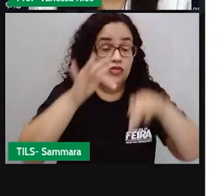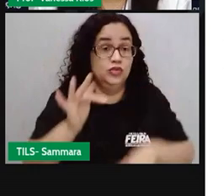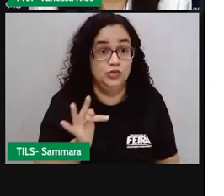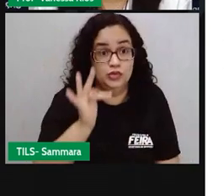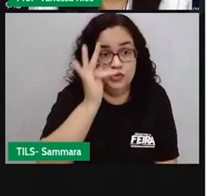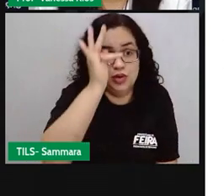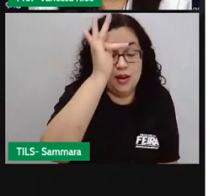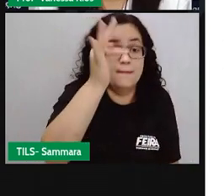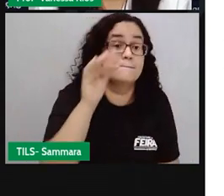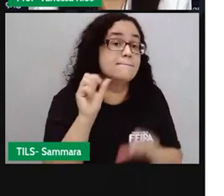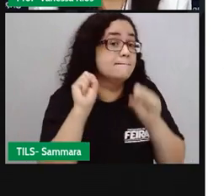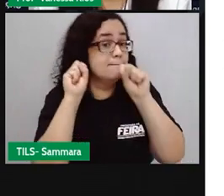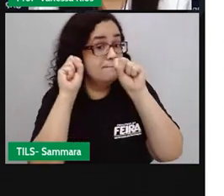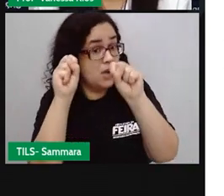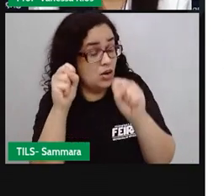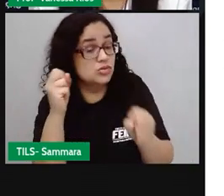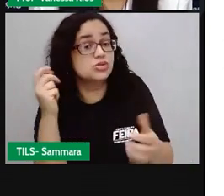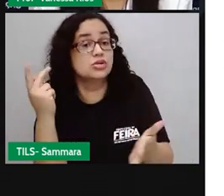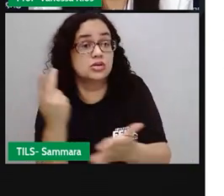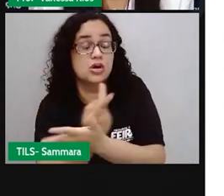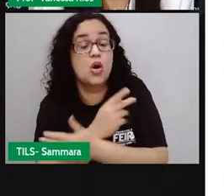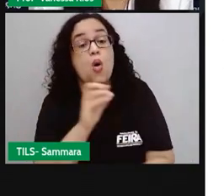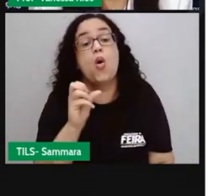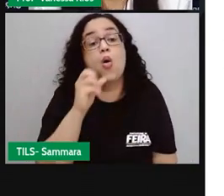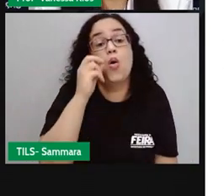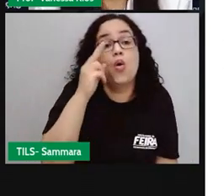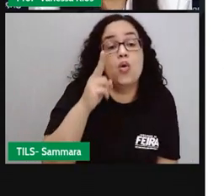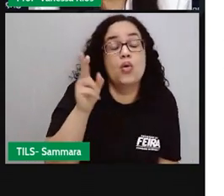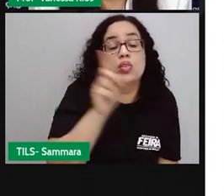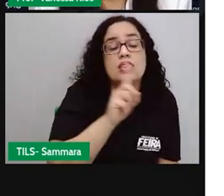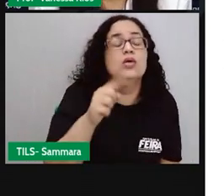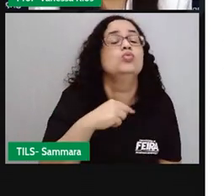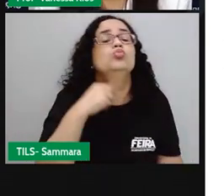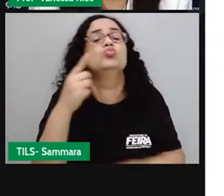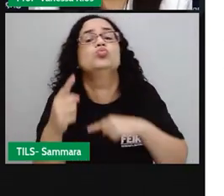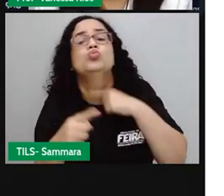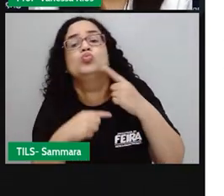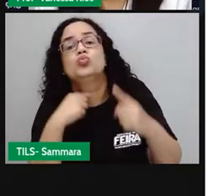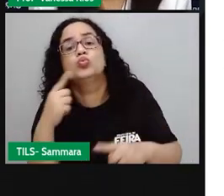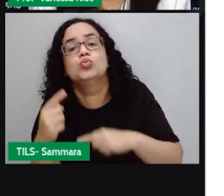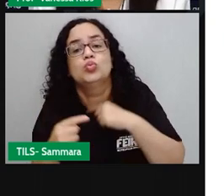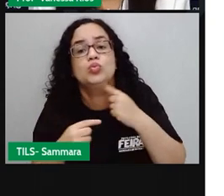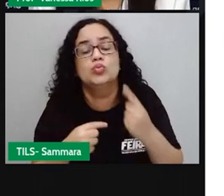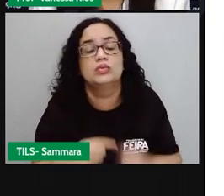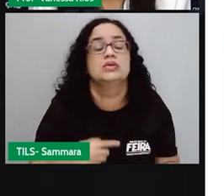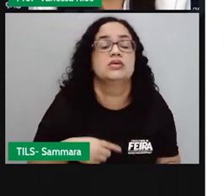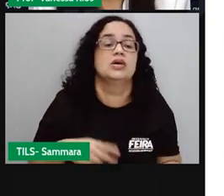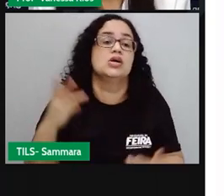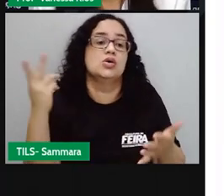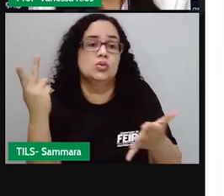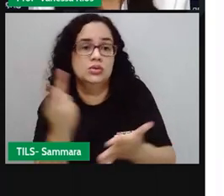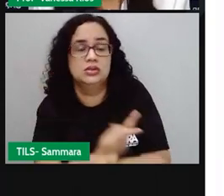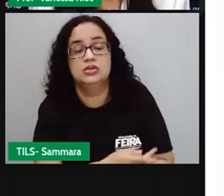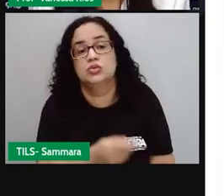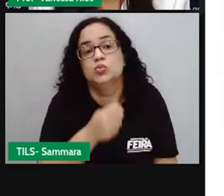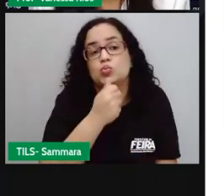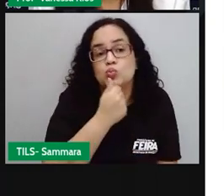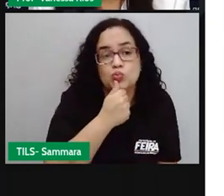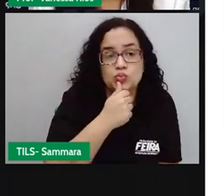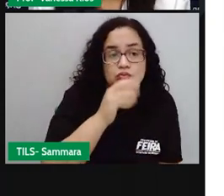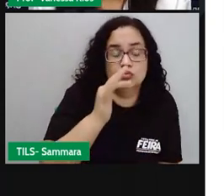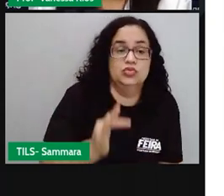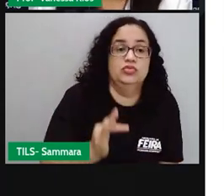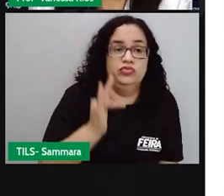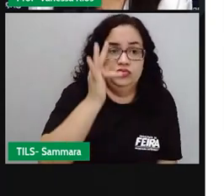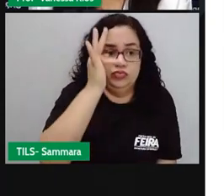pretérito algo que pode acontecer ou não fica aí uma dúvida mas é algo que vai acontecer ainda porque está no